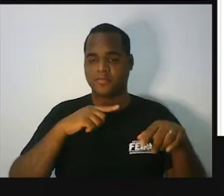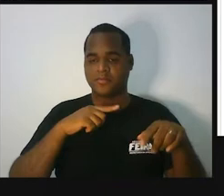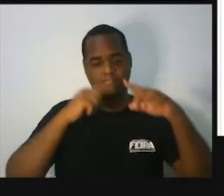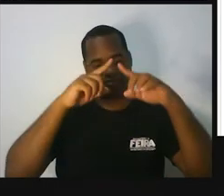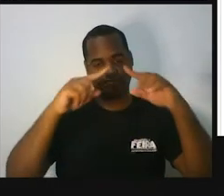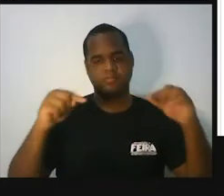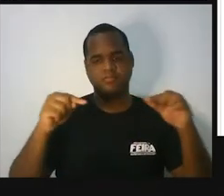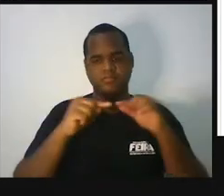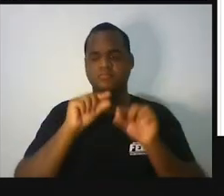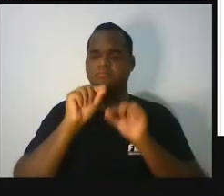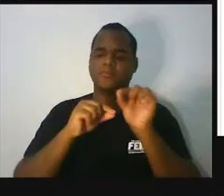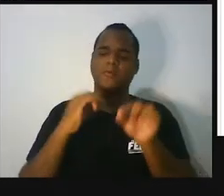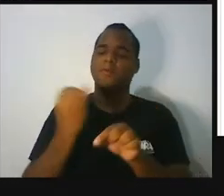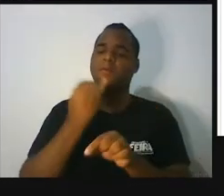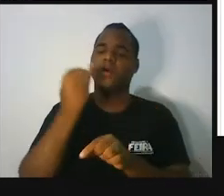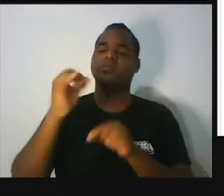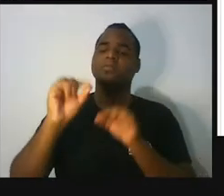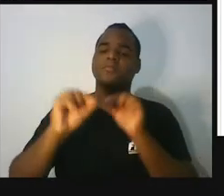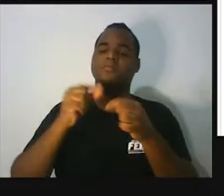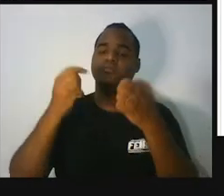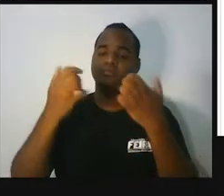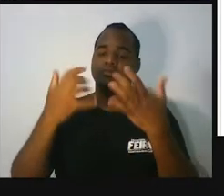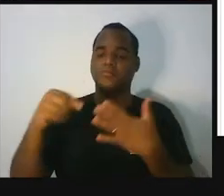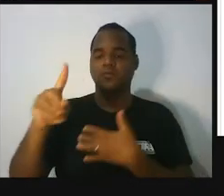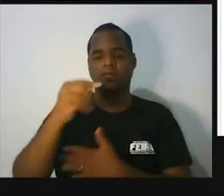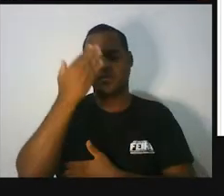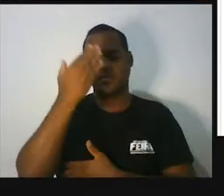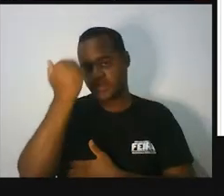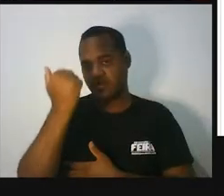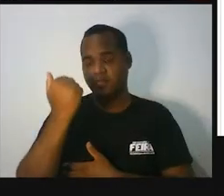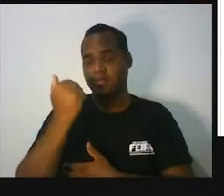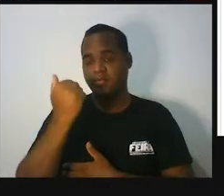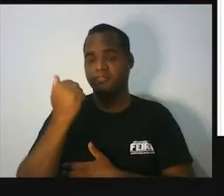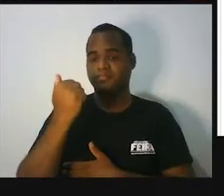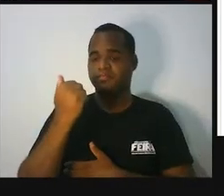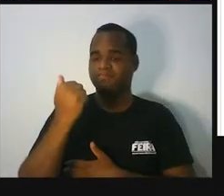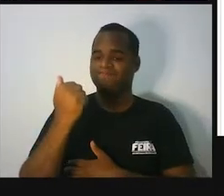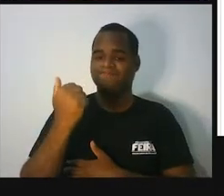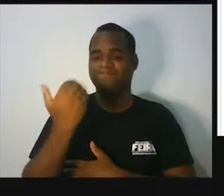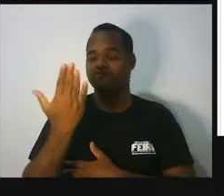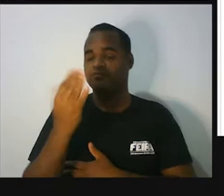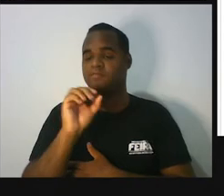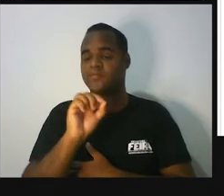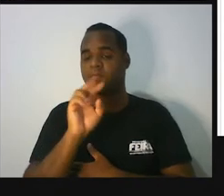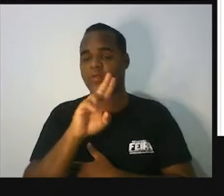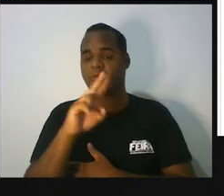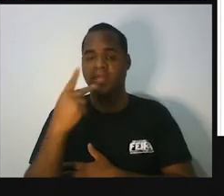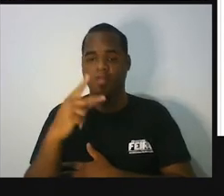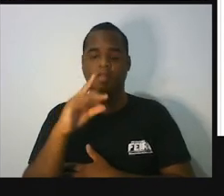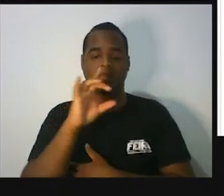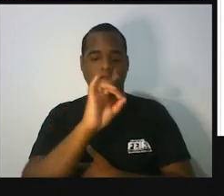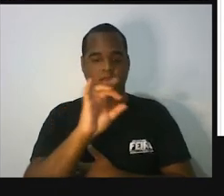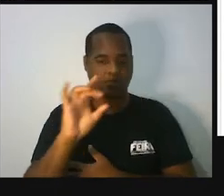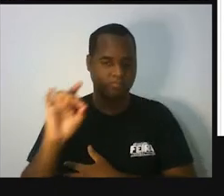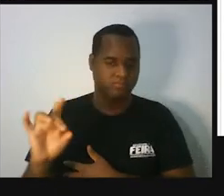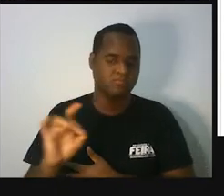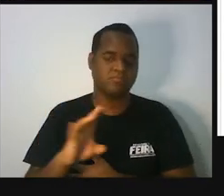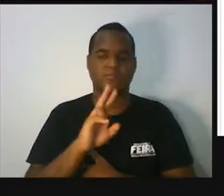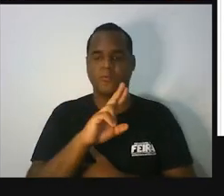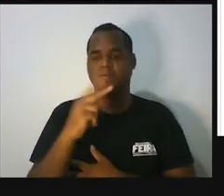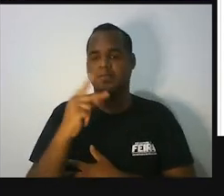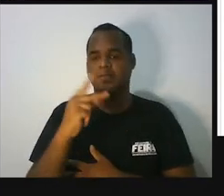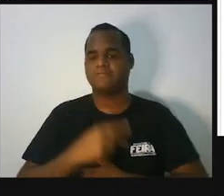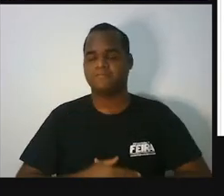o que é a gente, o que é que importante para essa aula? A gente saber o nome de cada um deles, tá bom?